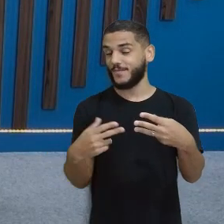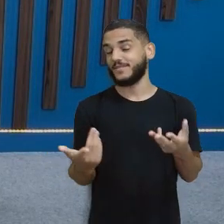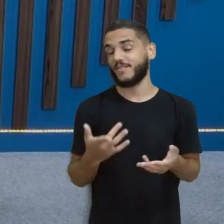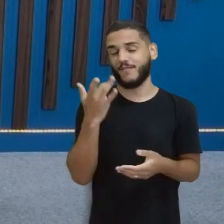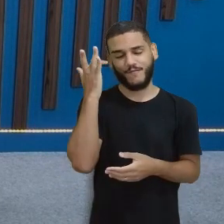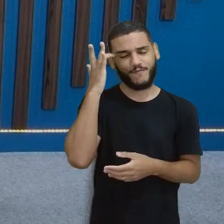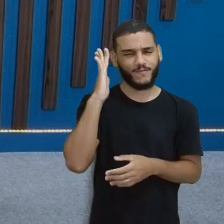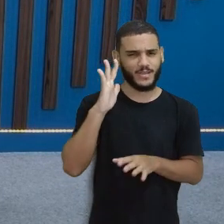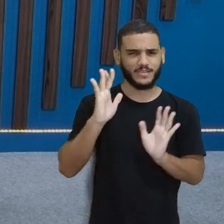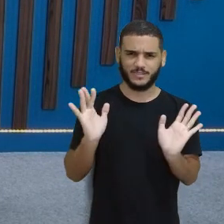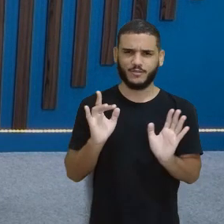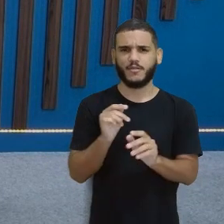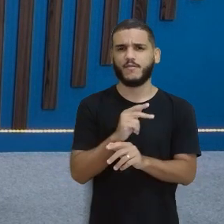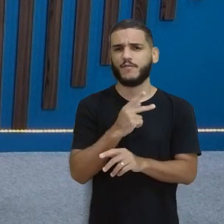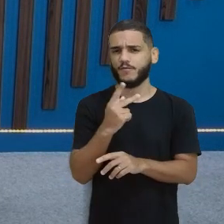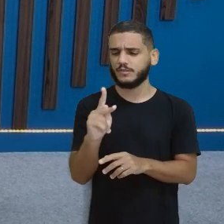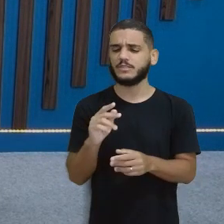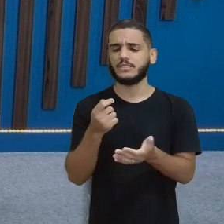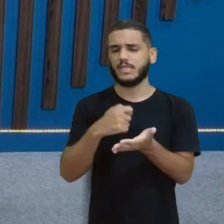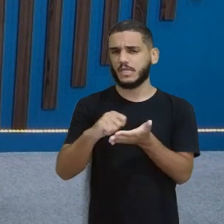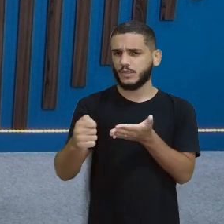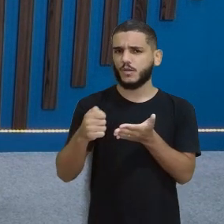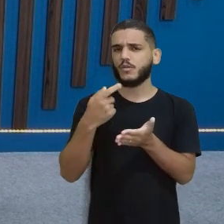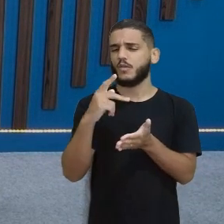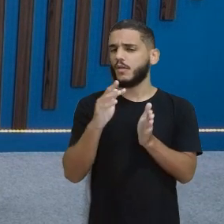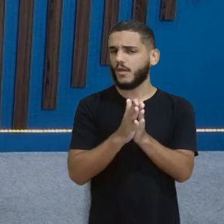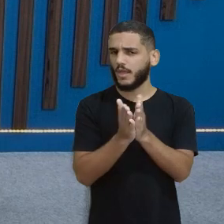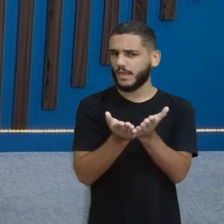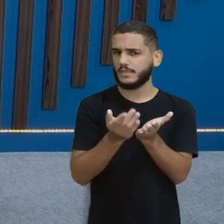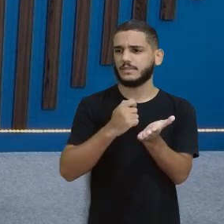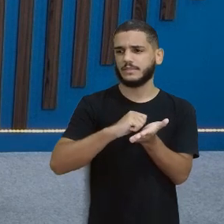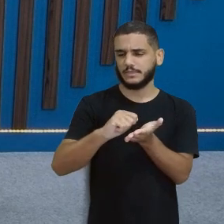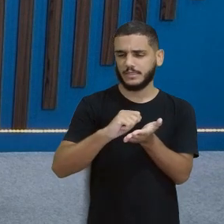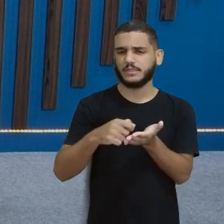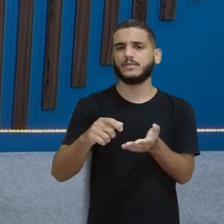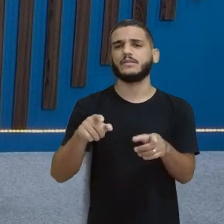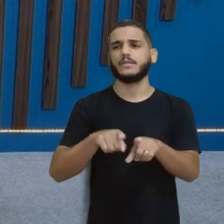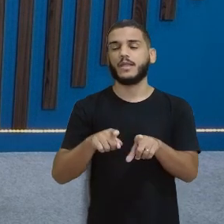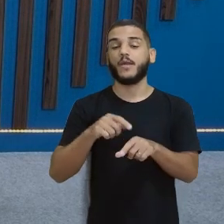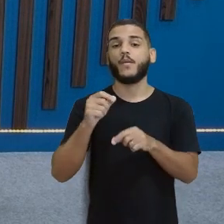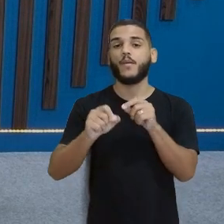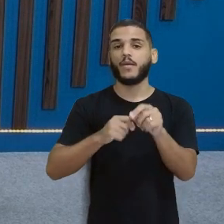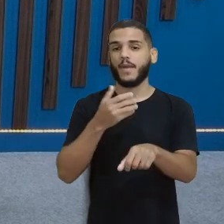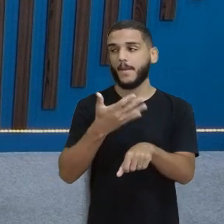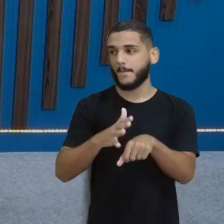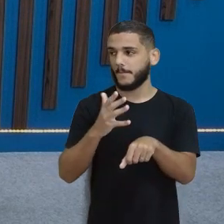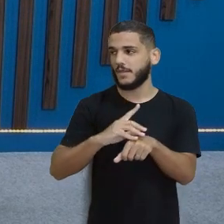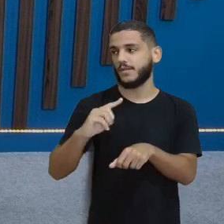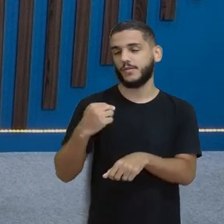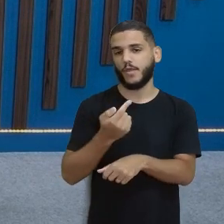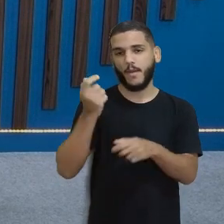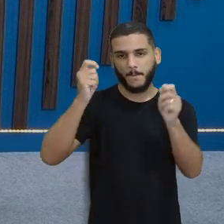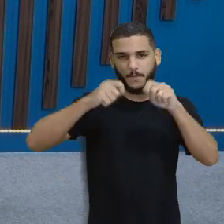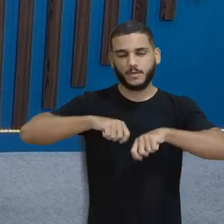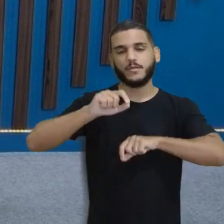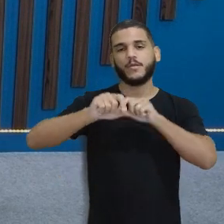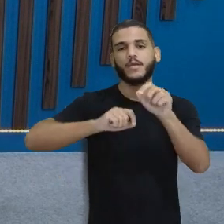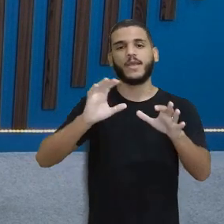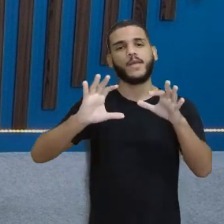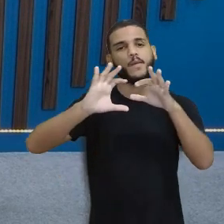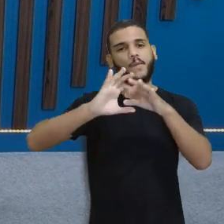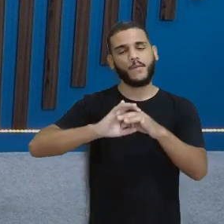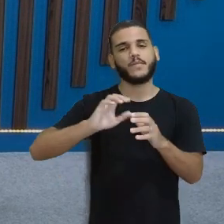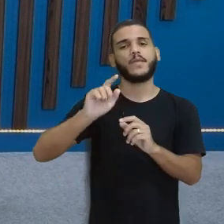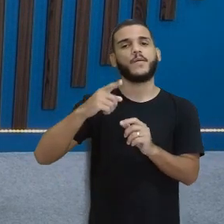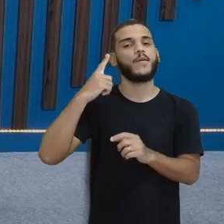Fácilzinho, anota aí esse trio aí, já no teu caderno, tá certo? Já faz esse exercíciozinho para a gente poder associar o som e a